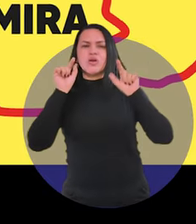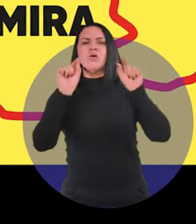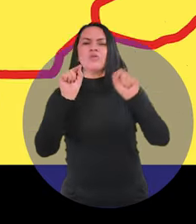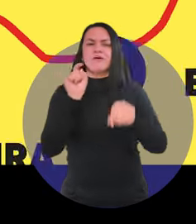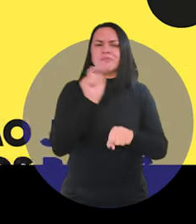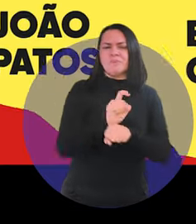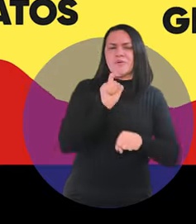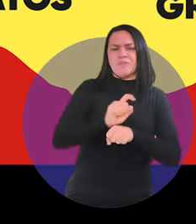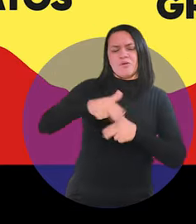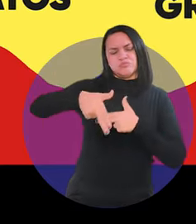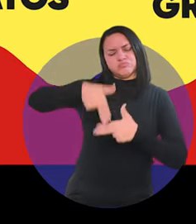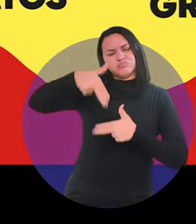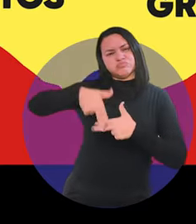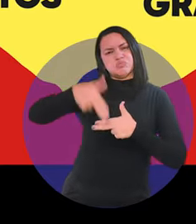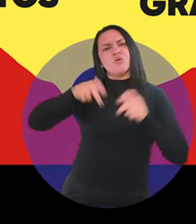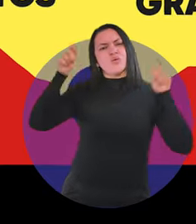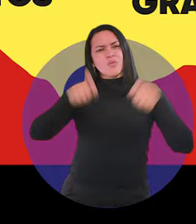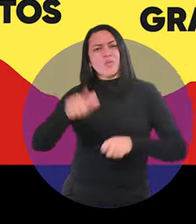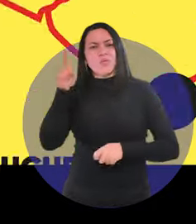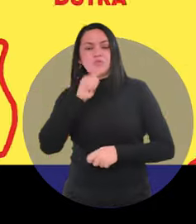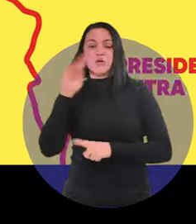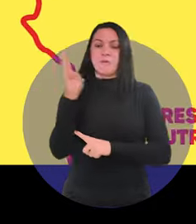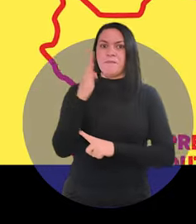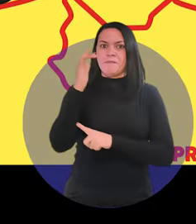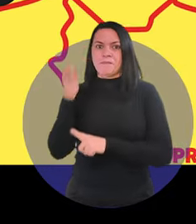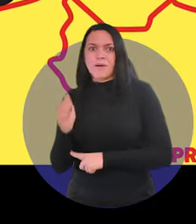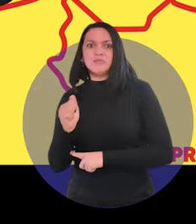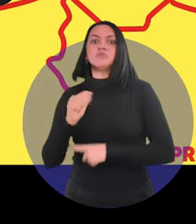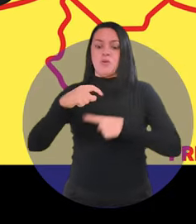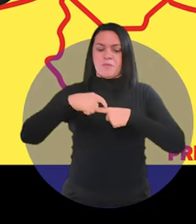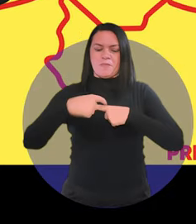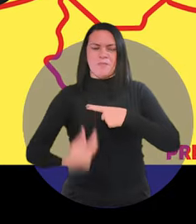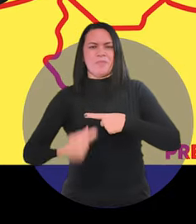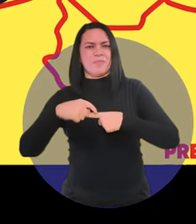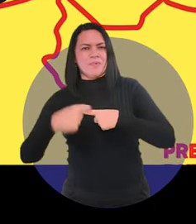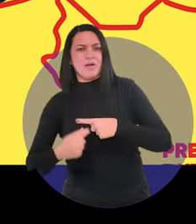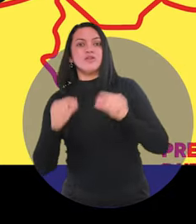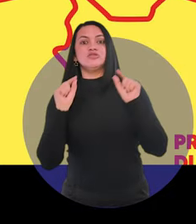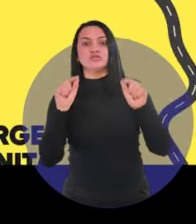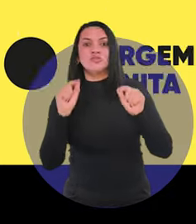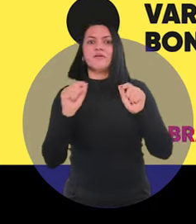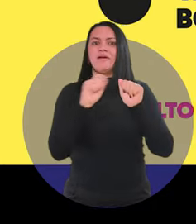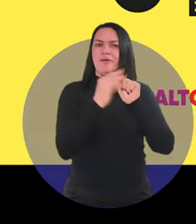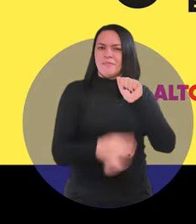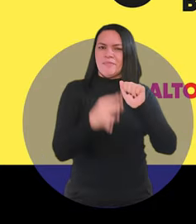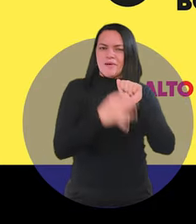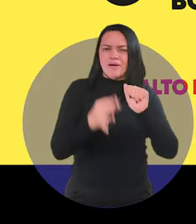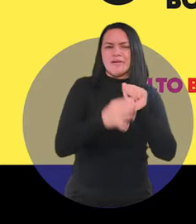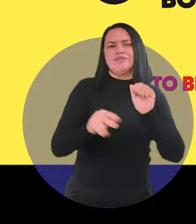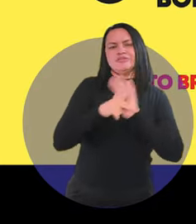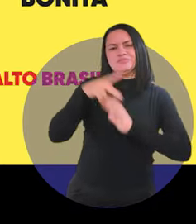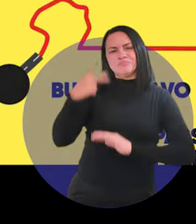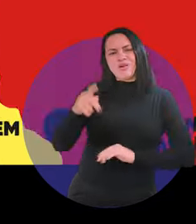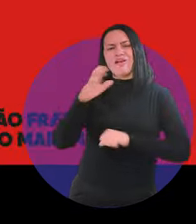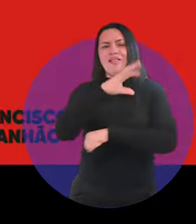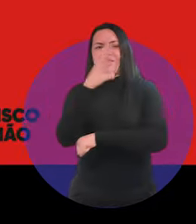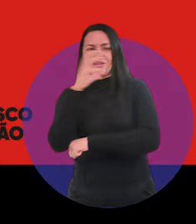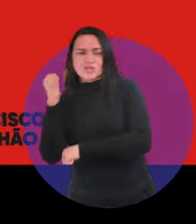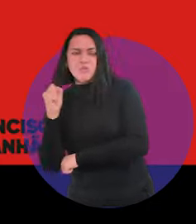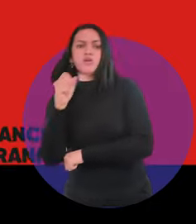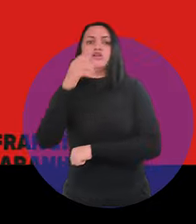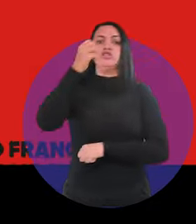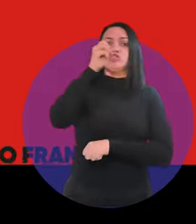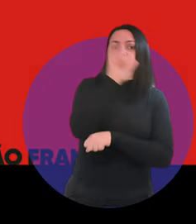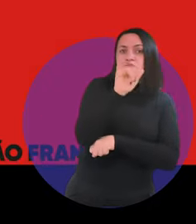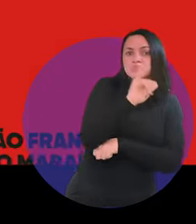Luzia, de Pastos Bons a Sucupira do Norte, de Barra do Corda a São Raimundo toca a Bezerra, de Amarante a Sítio Novo, de Buriti Bravo